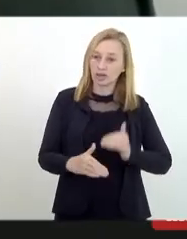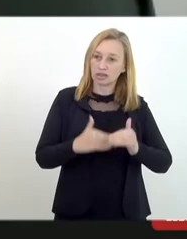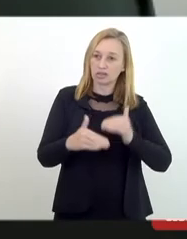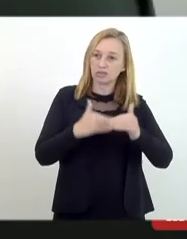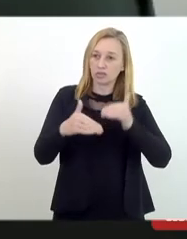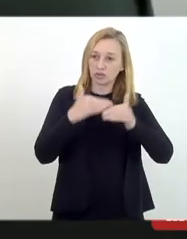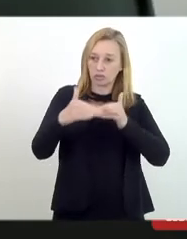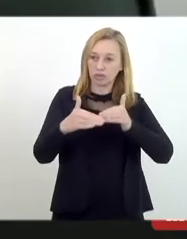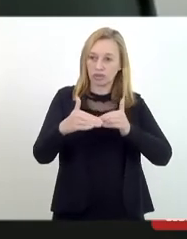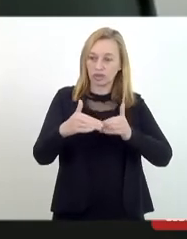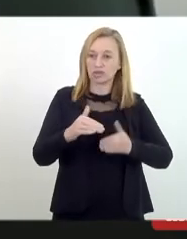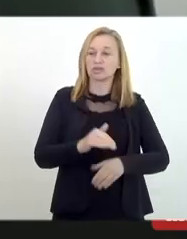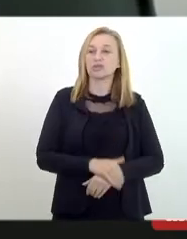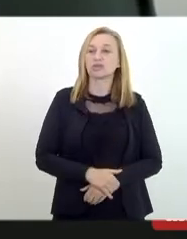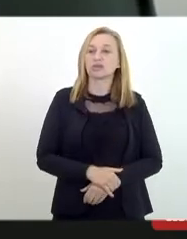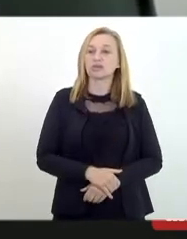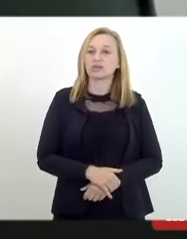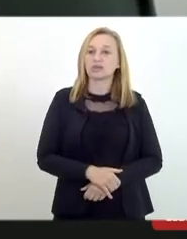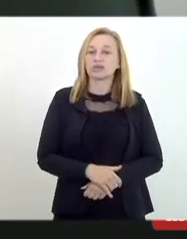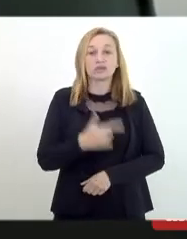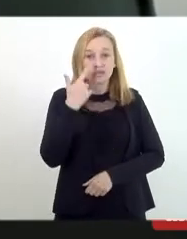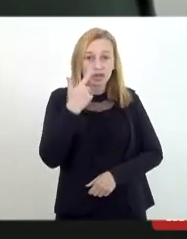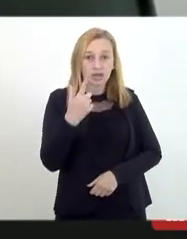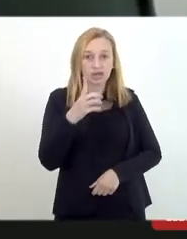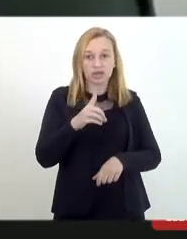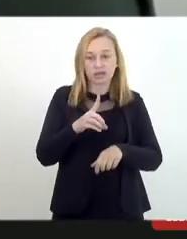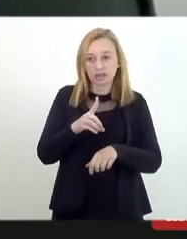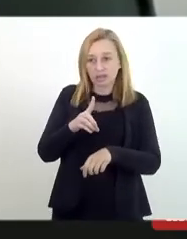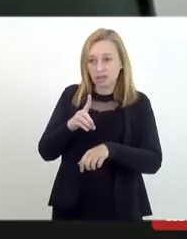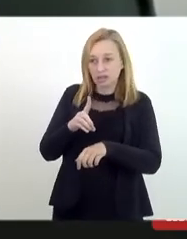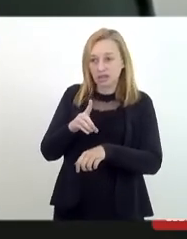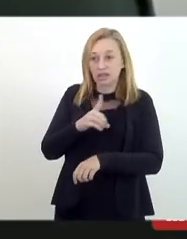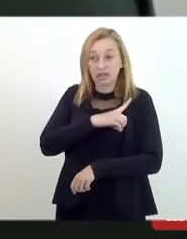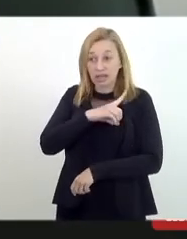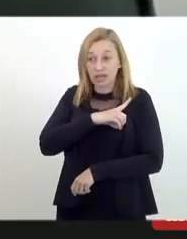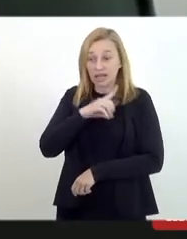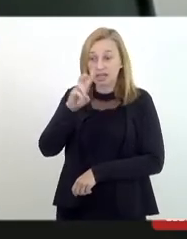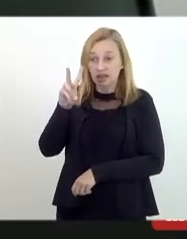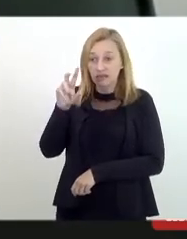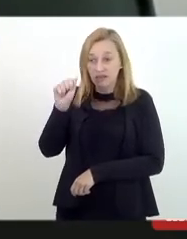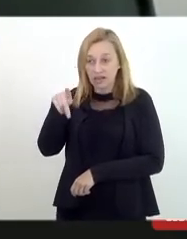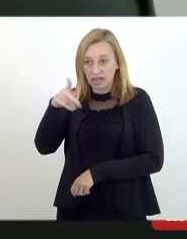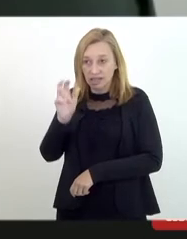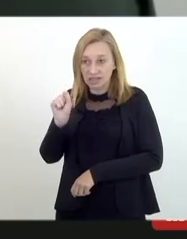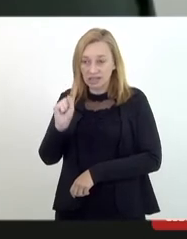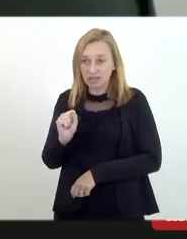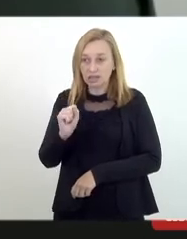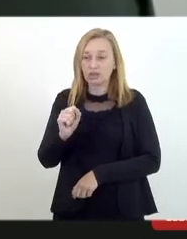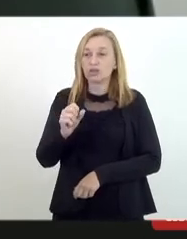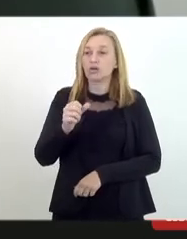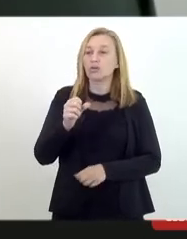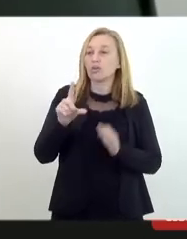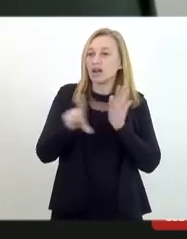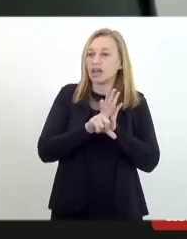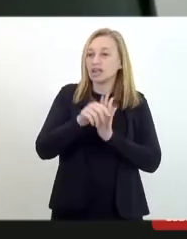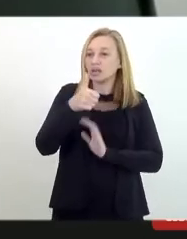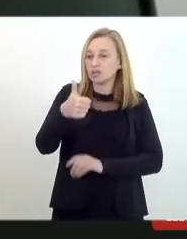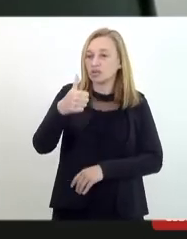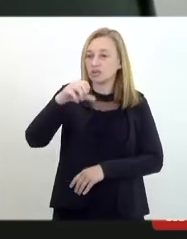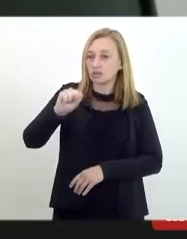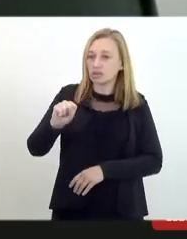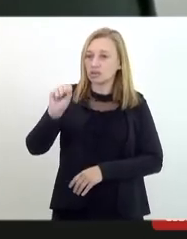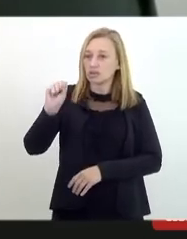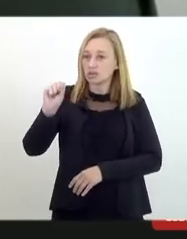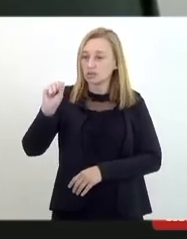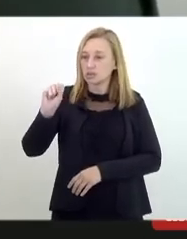contribuições e a gente aí, como a delegada Valesca trouxe, uma lei de 1988 que não teve avanço